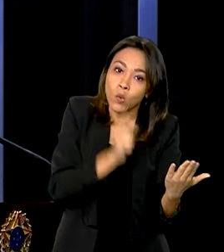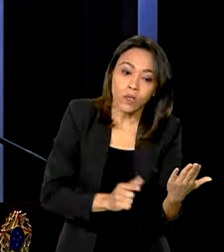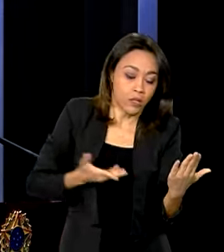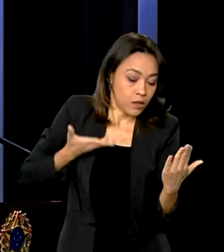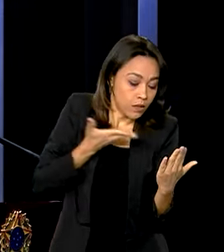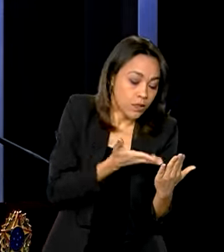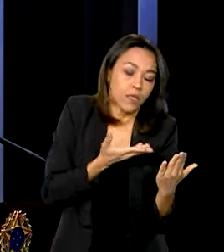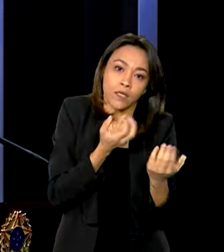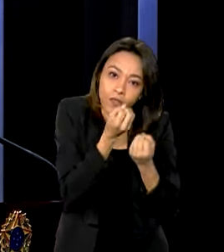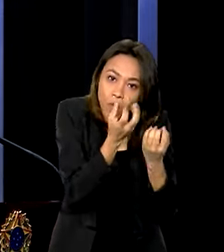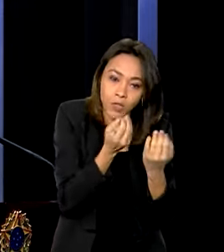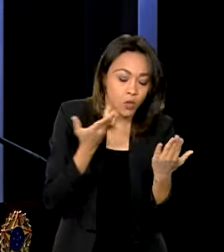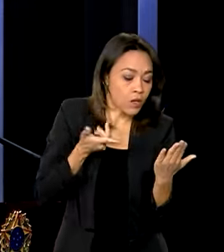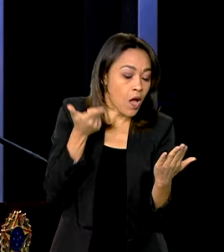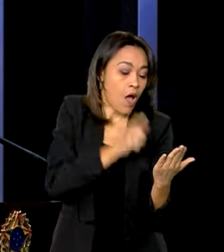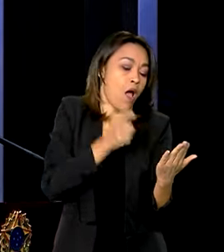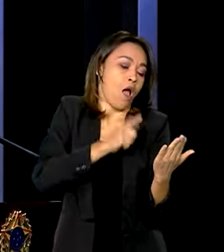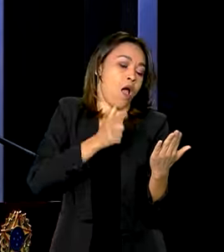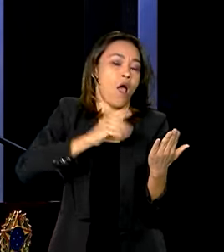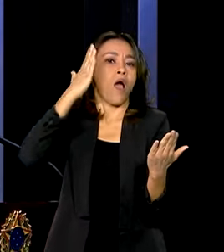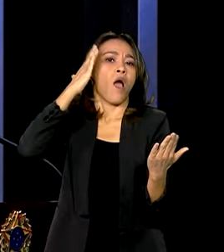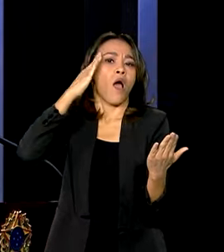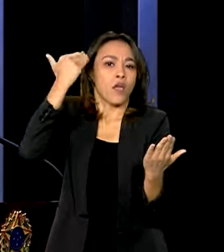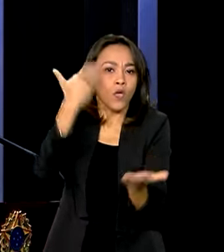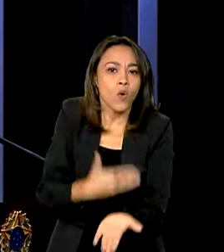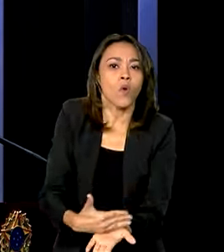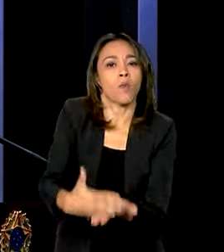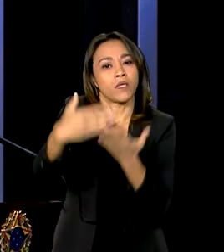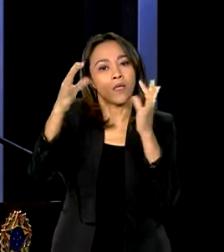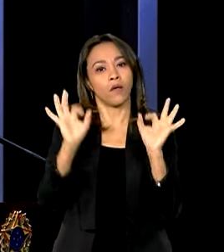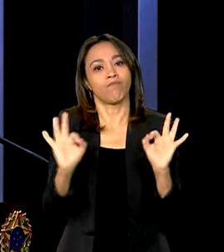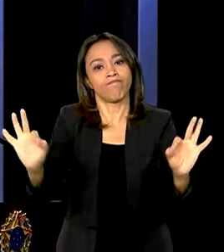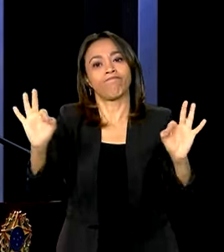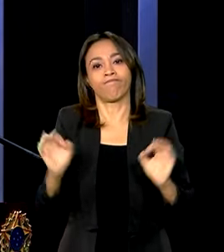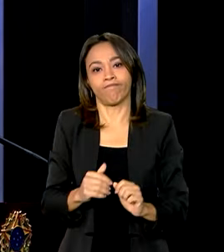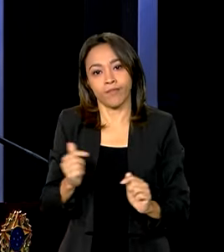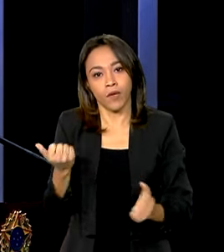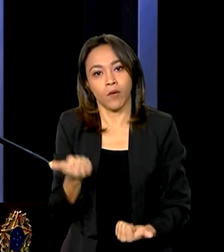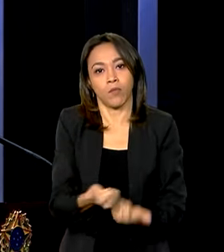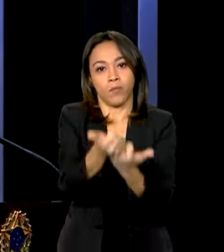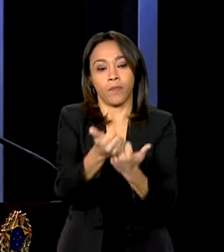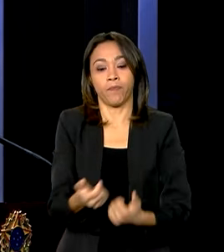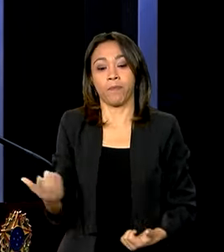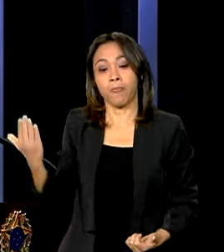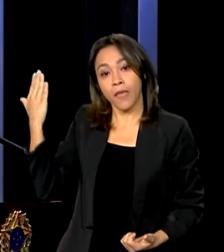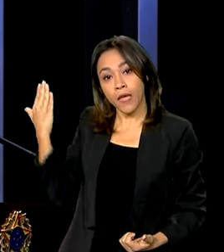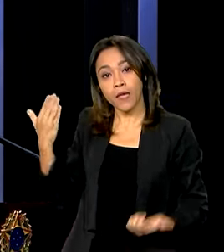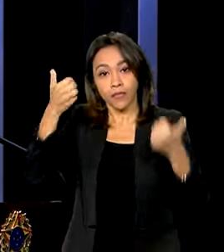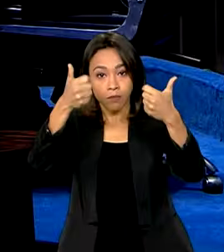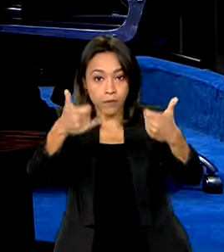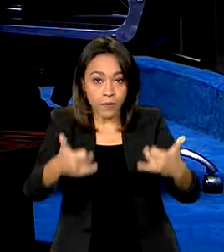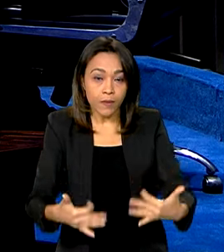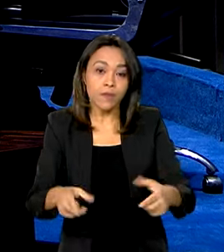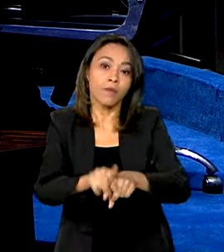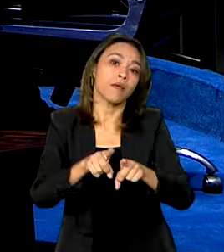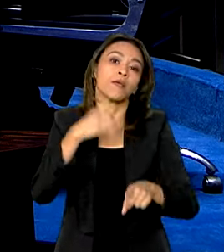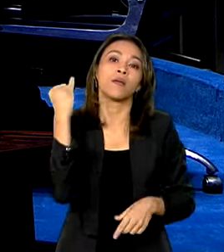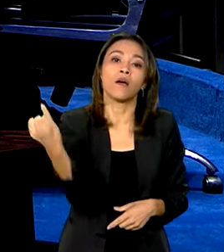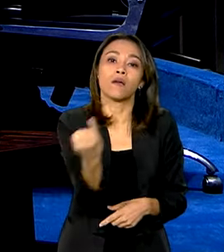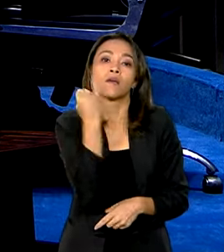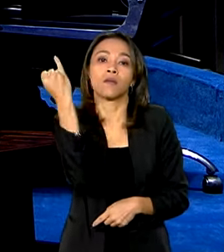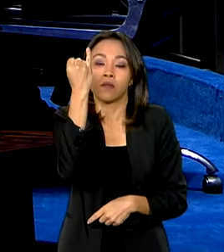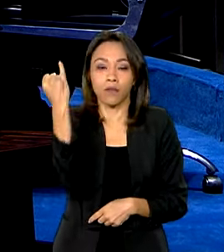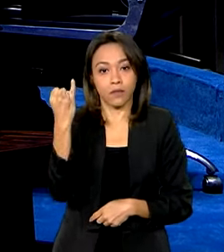essas informações e iniciar o processo como deve ser feito. O ministro Jader Filho também destacou a importância de o país